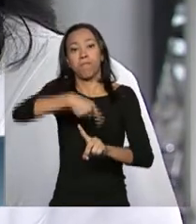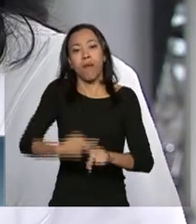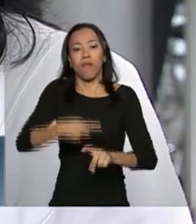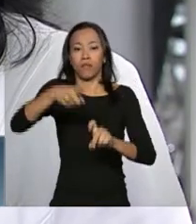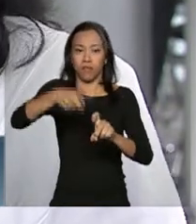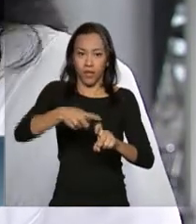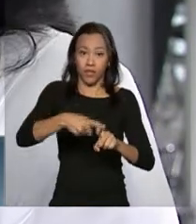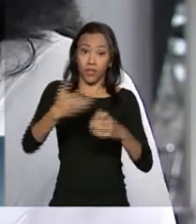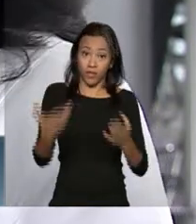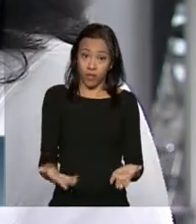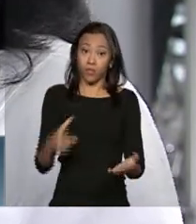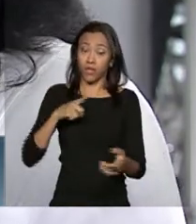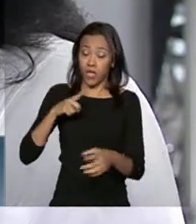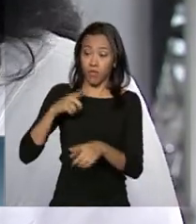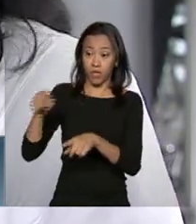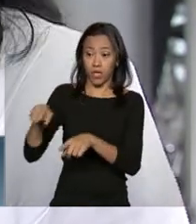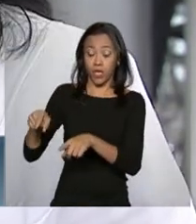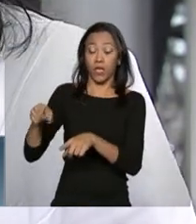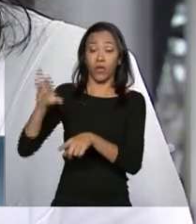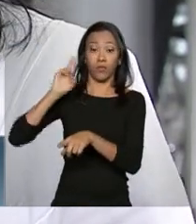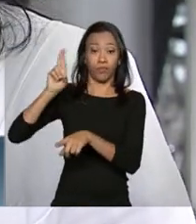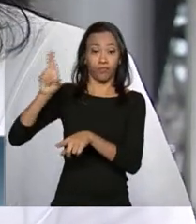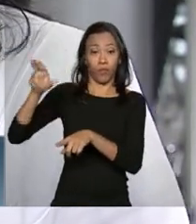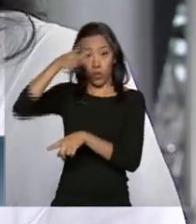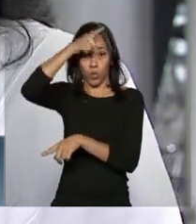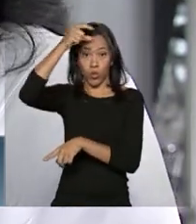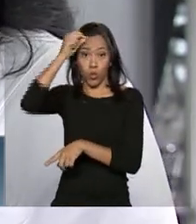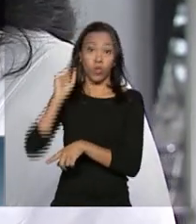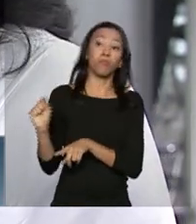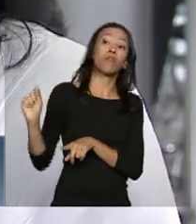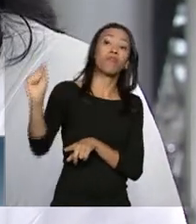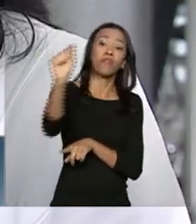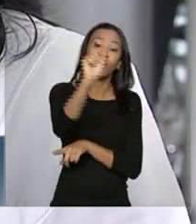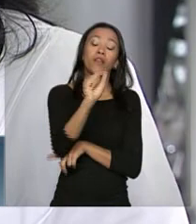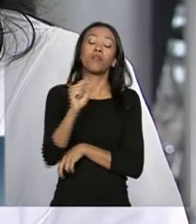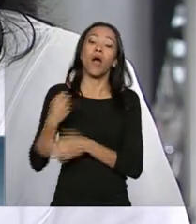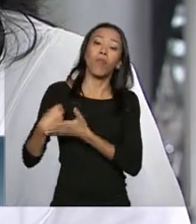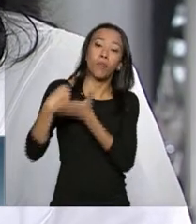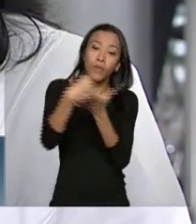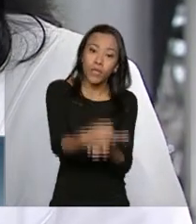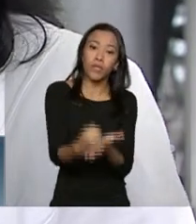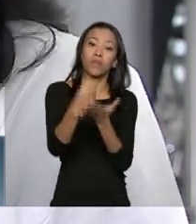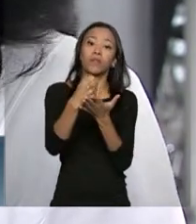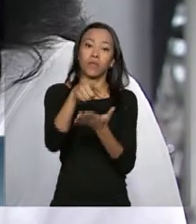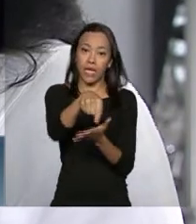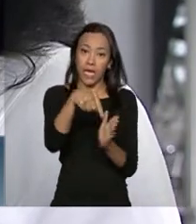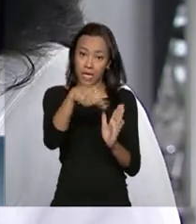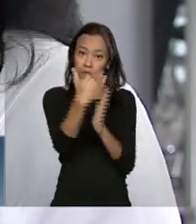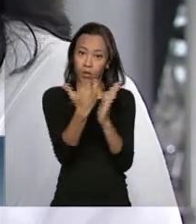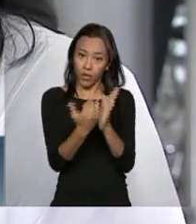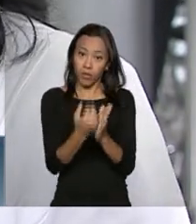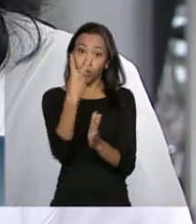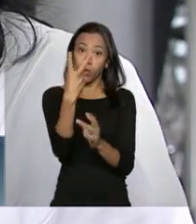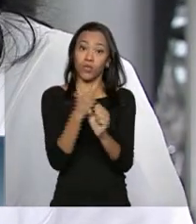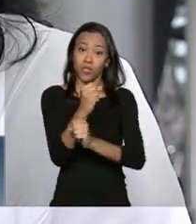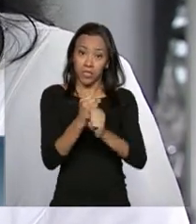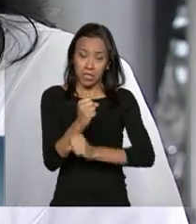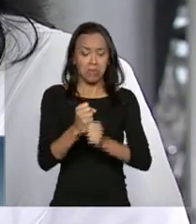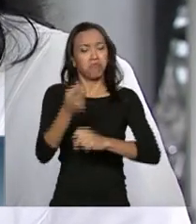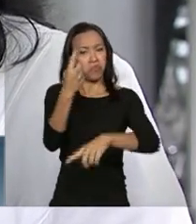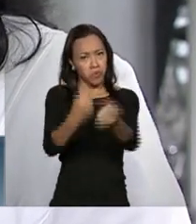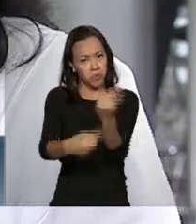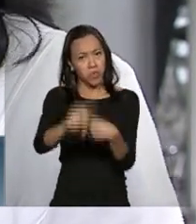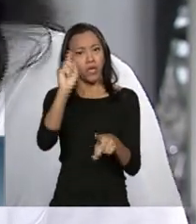Prefeitos está aqui apoiando esses dois anos do programa, dizendo que nós convalidamos o sucesso.